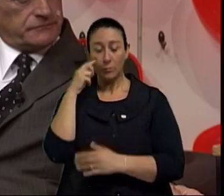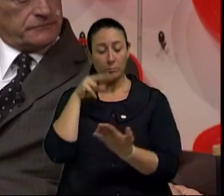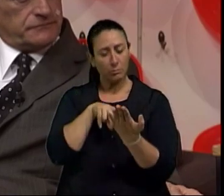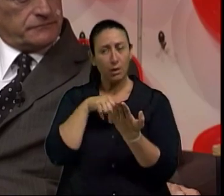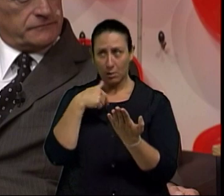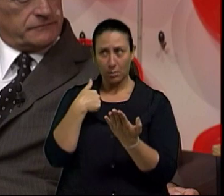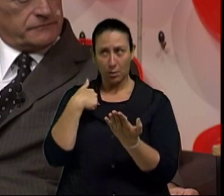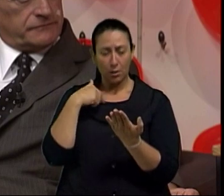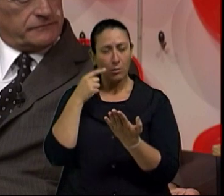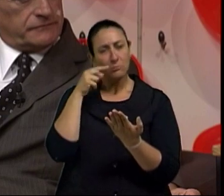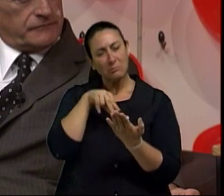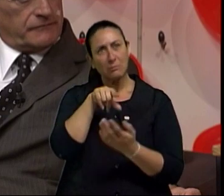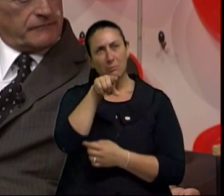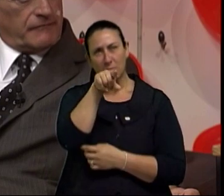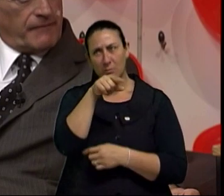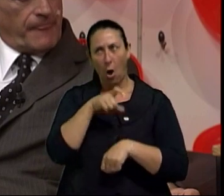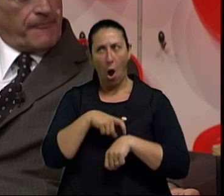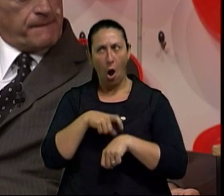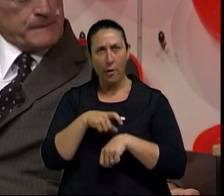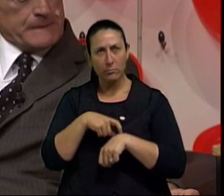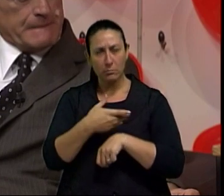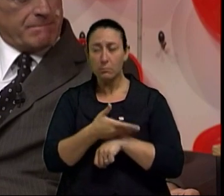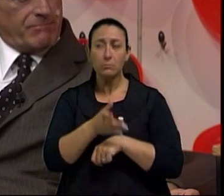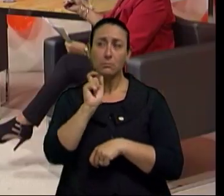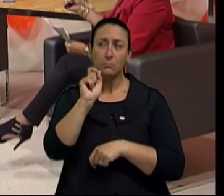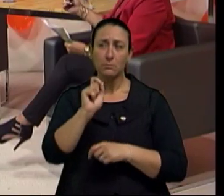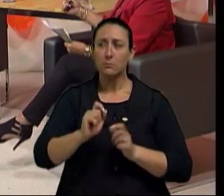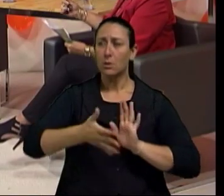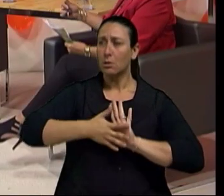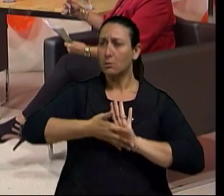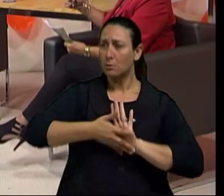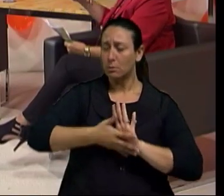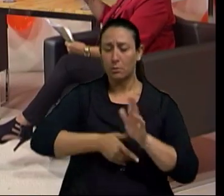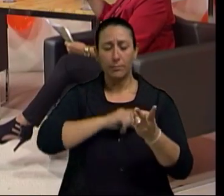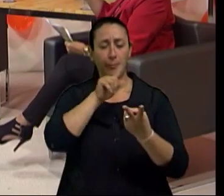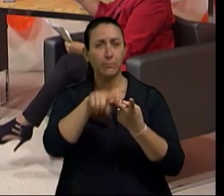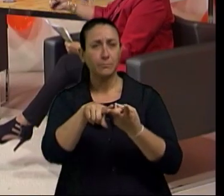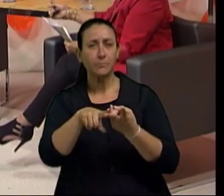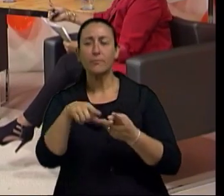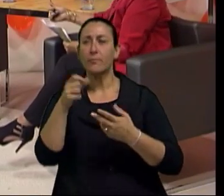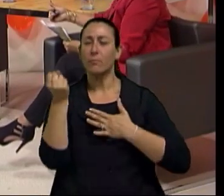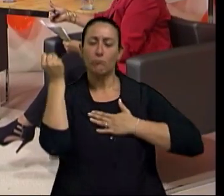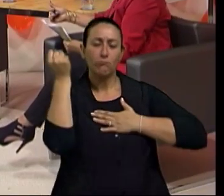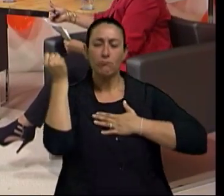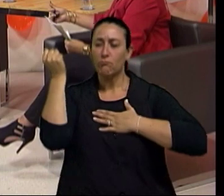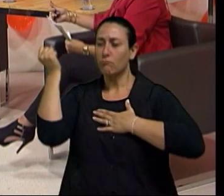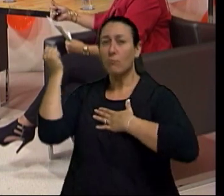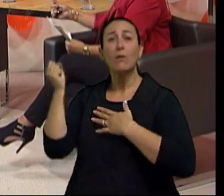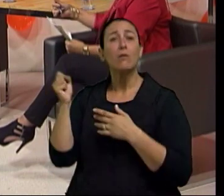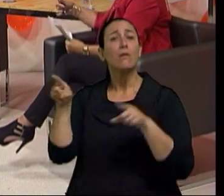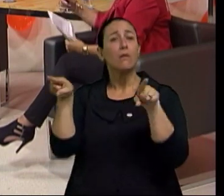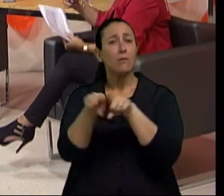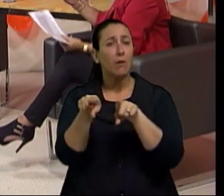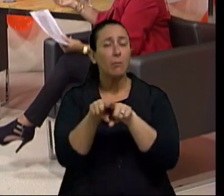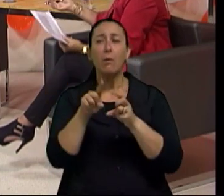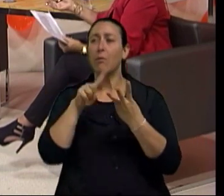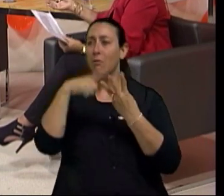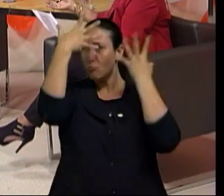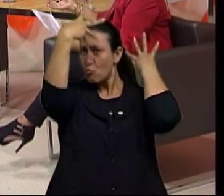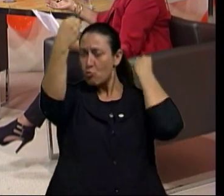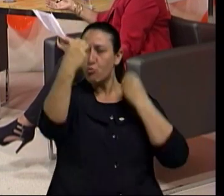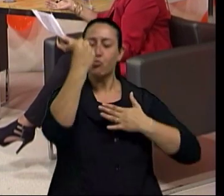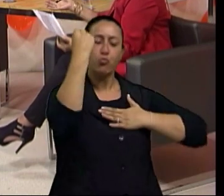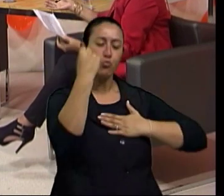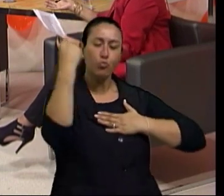relógio. Ela dançou três horas e meia samba, dançou chachado, dançou sertanejo. E quando ela se